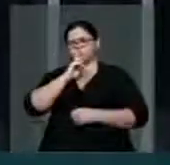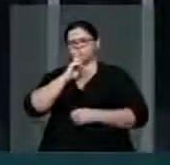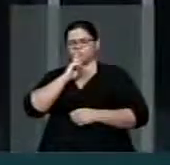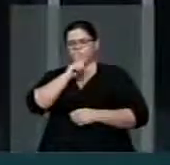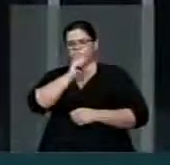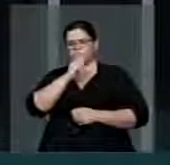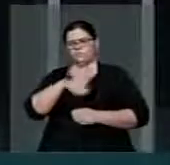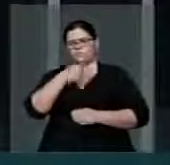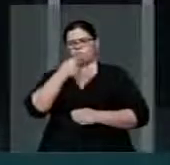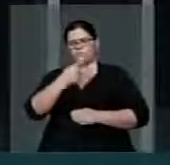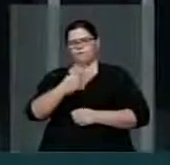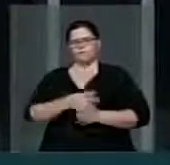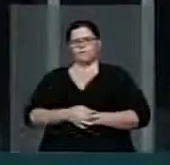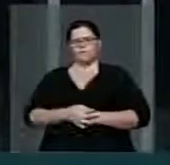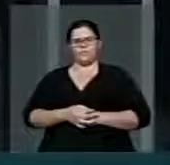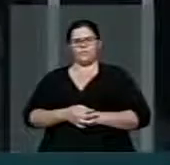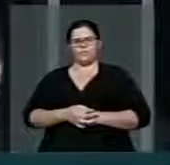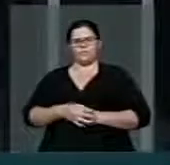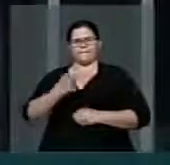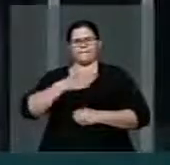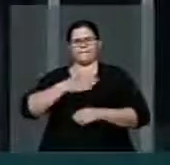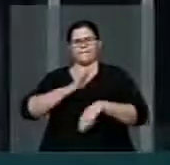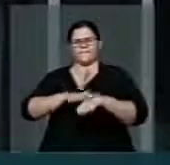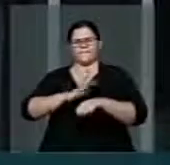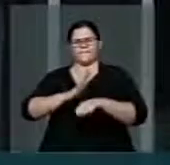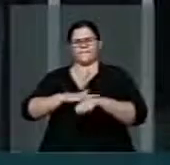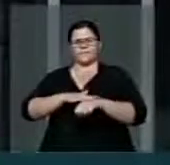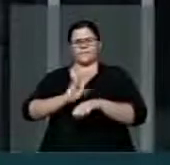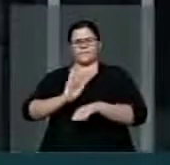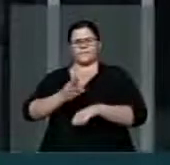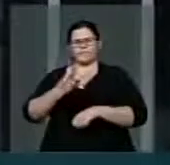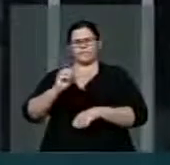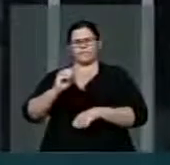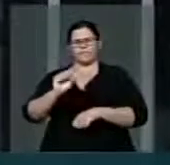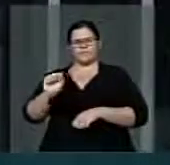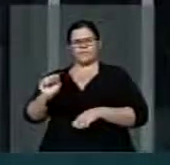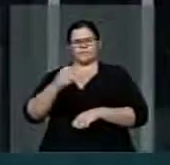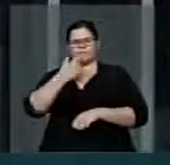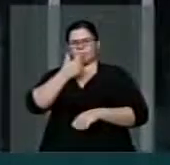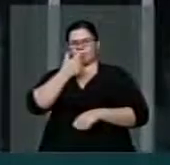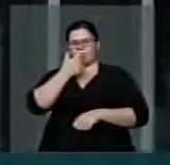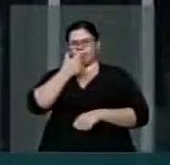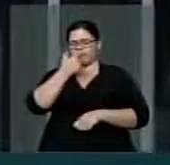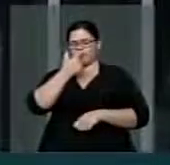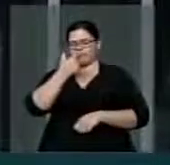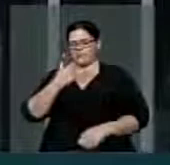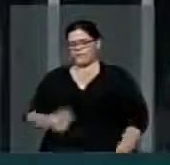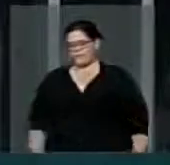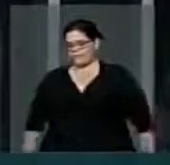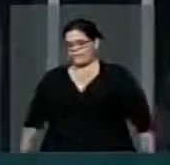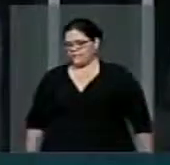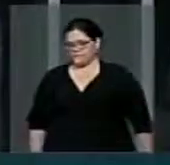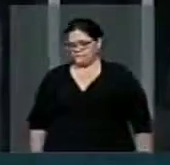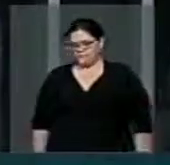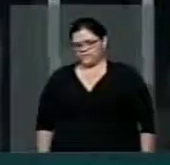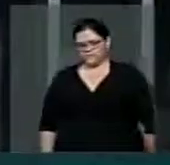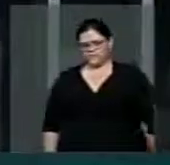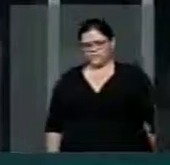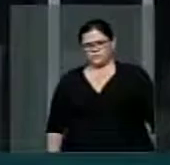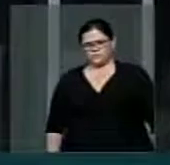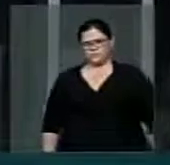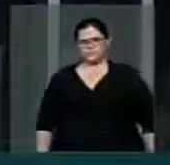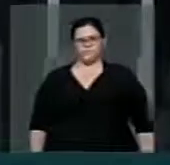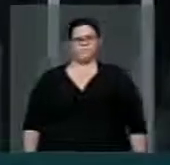Presidente, meu tempo já comeu lá. Trinta segundos. Zero. Eu peço, eu peço, eu peço silêncio.